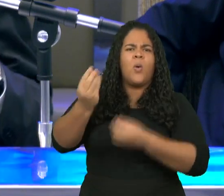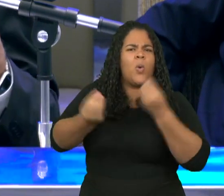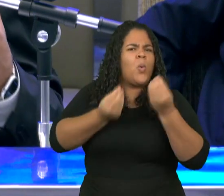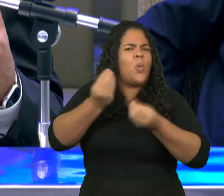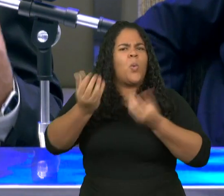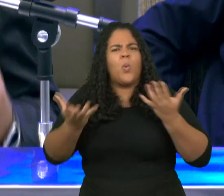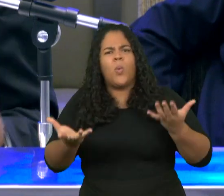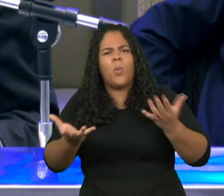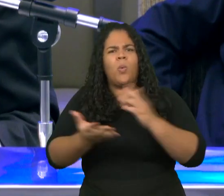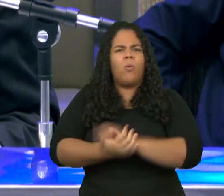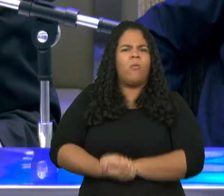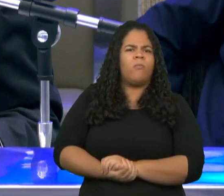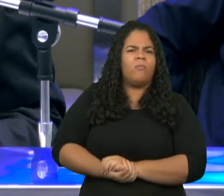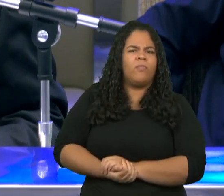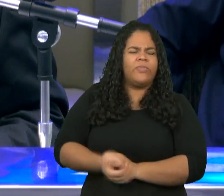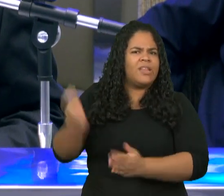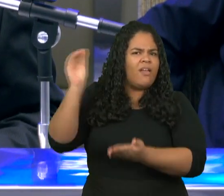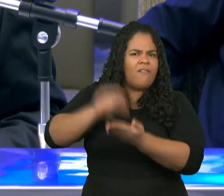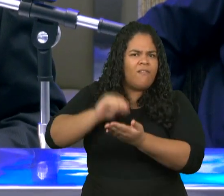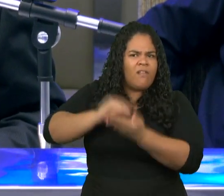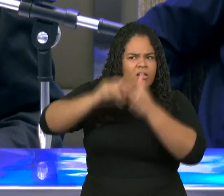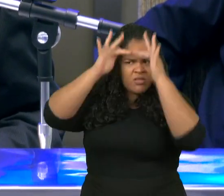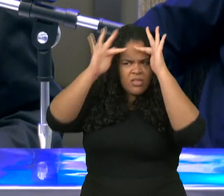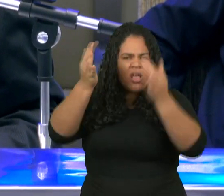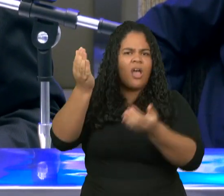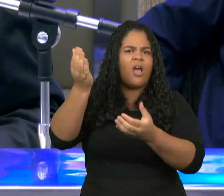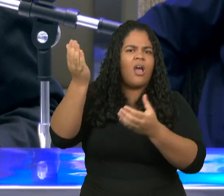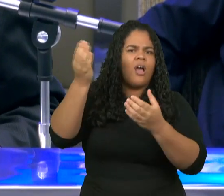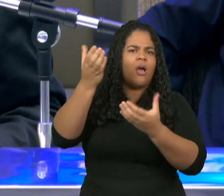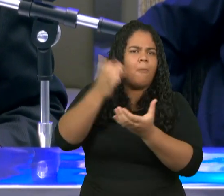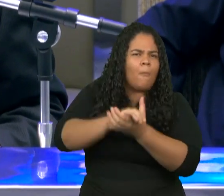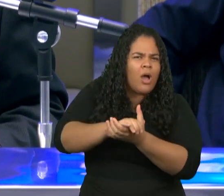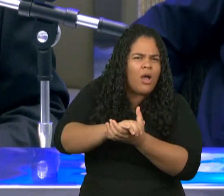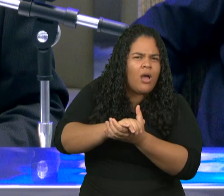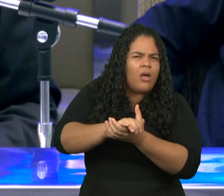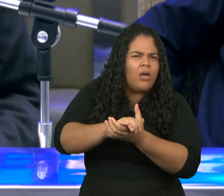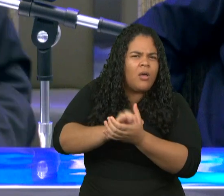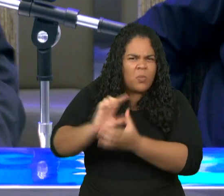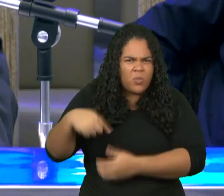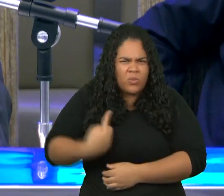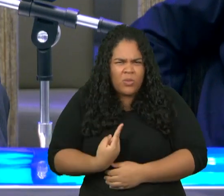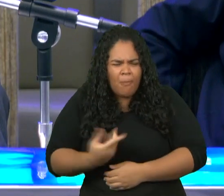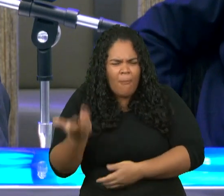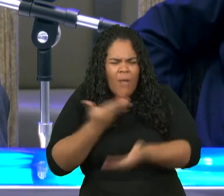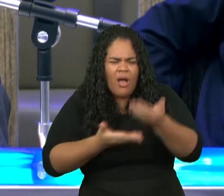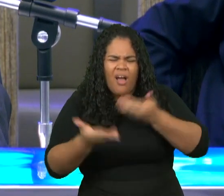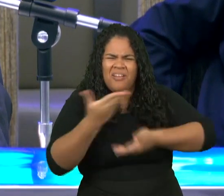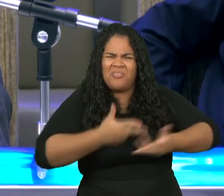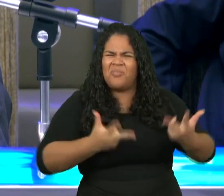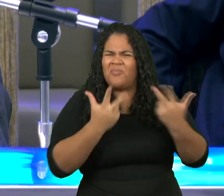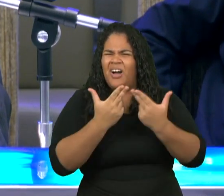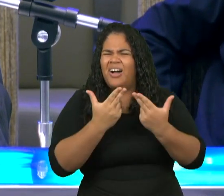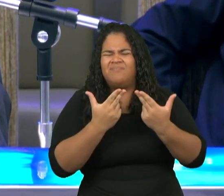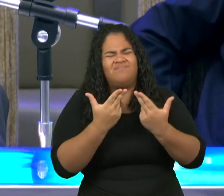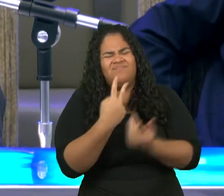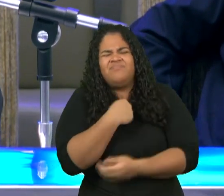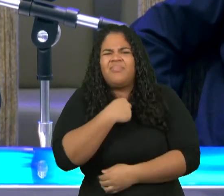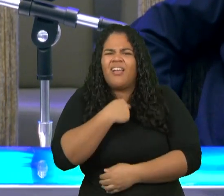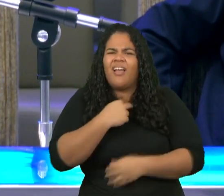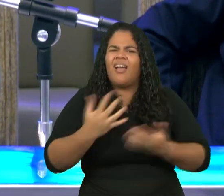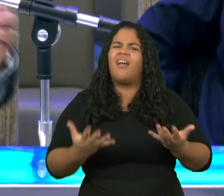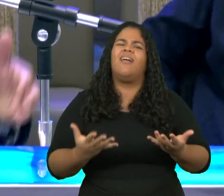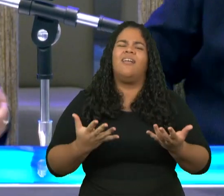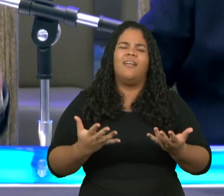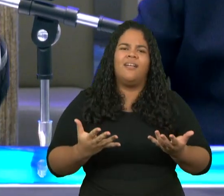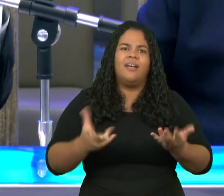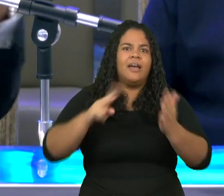infidelidade dele não senhor não você não pode participar daquilo porque você estaria